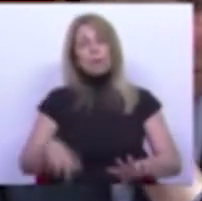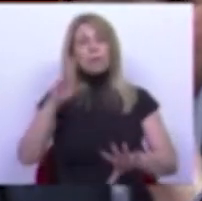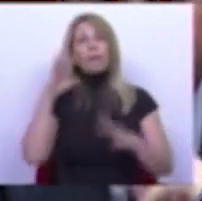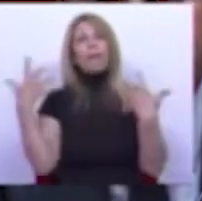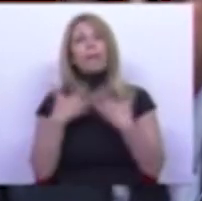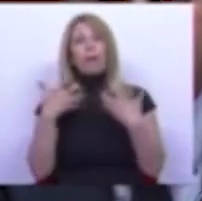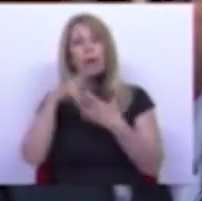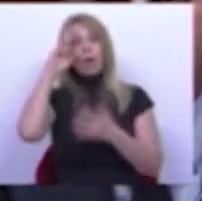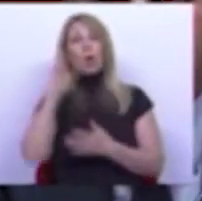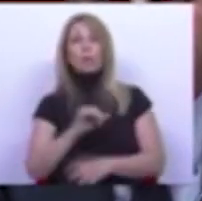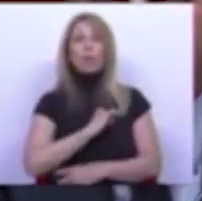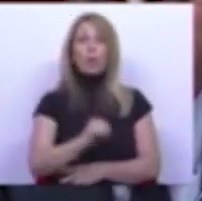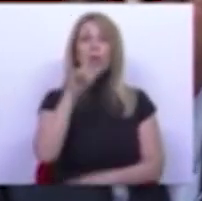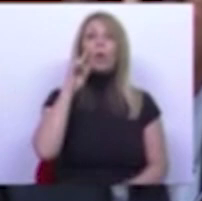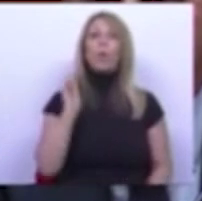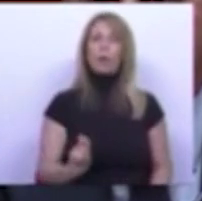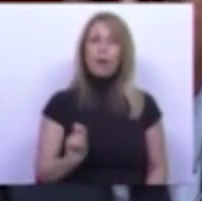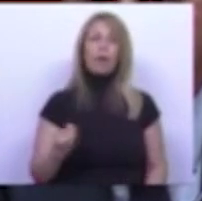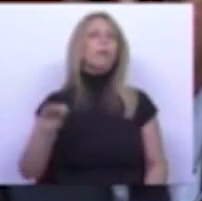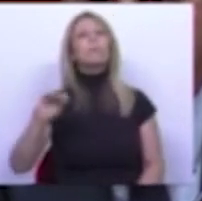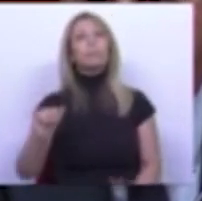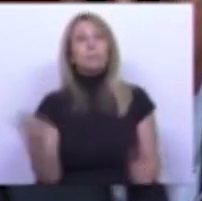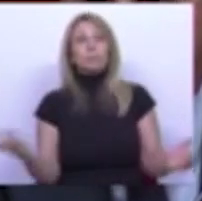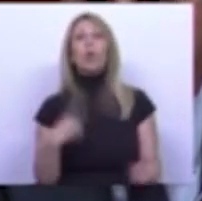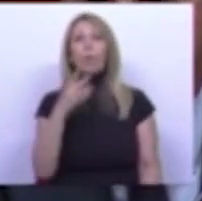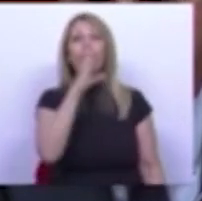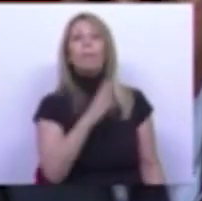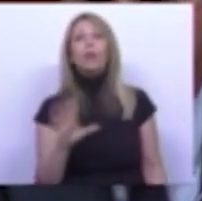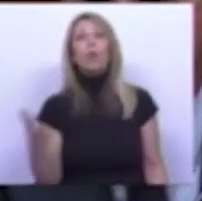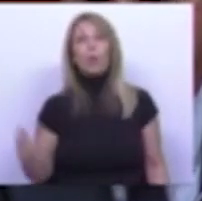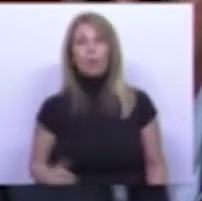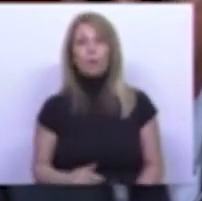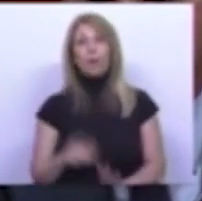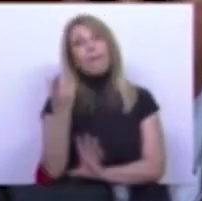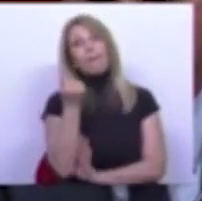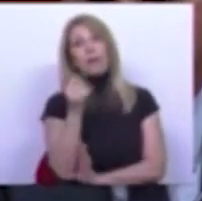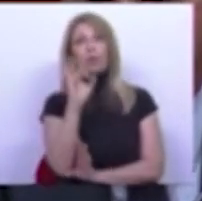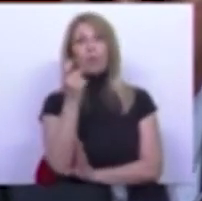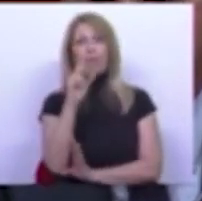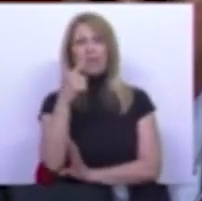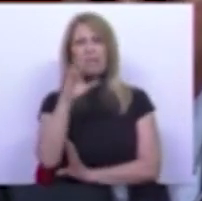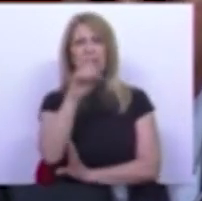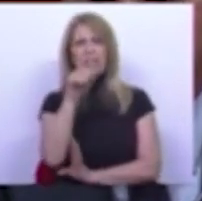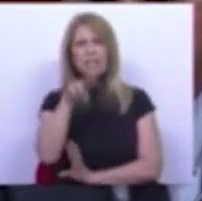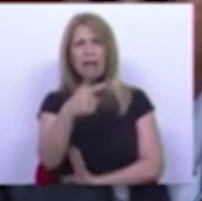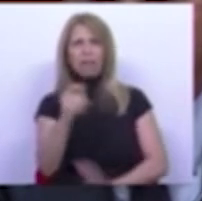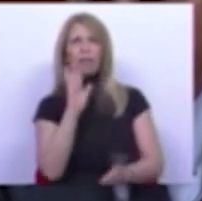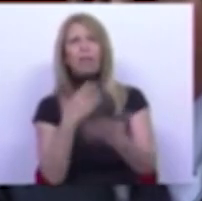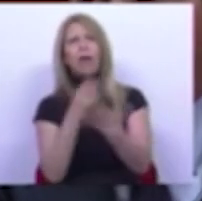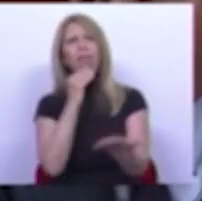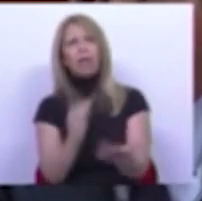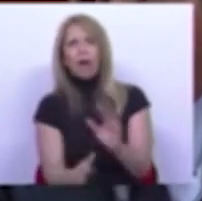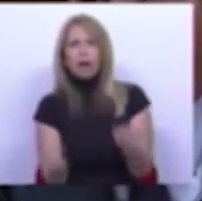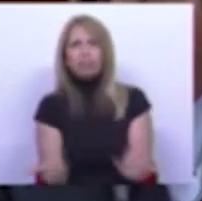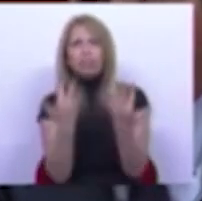Portanto, onde é que nós agimos? Agimos onde podemos agir, sob o preço dos fertilizantes e das rações, de forma a tentar controlar